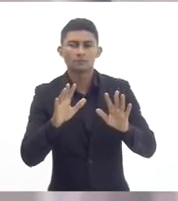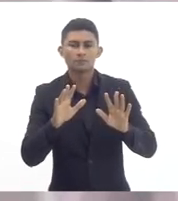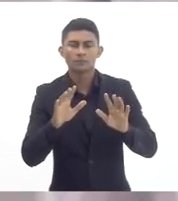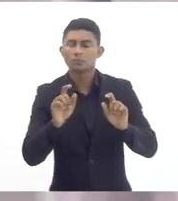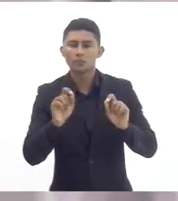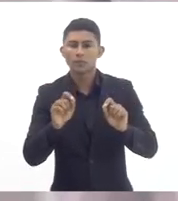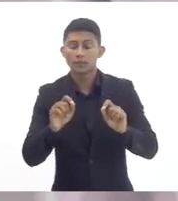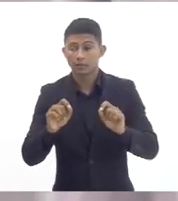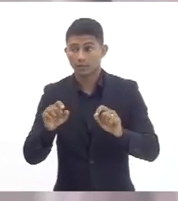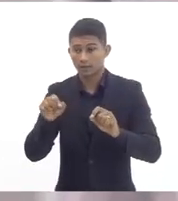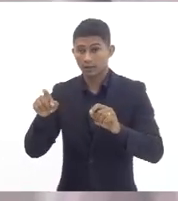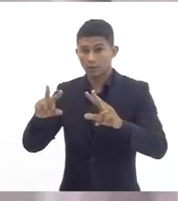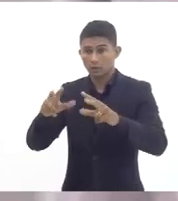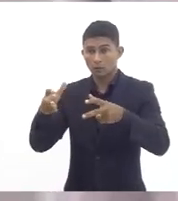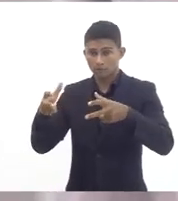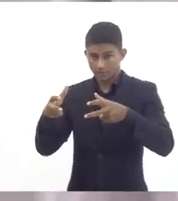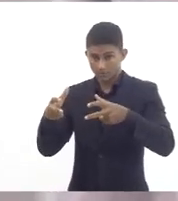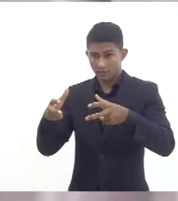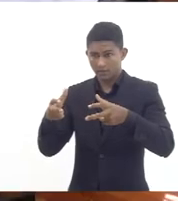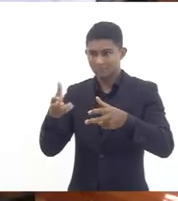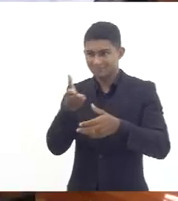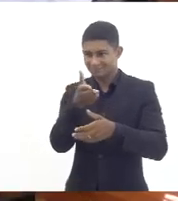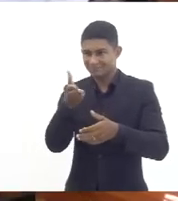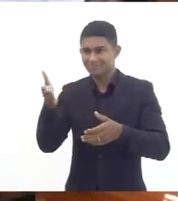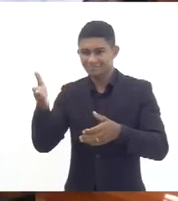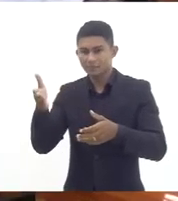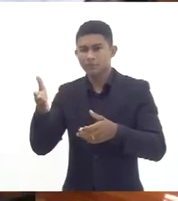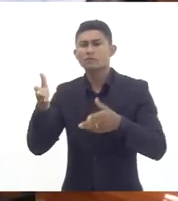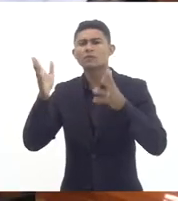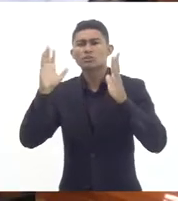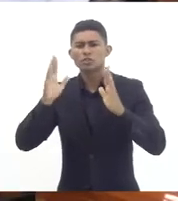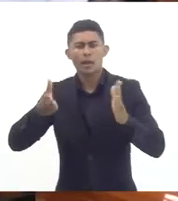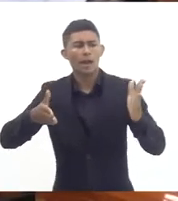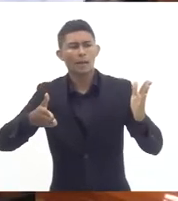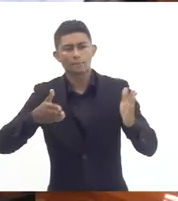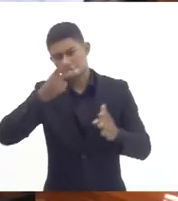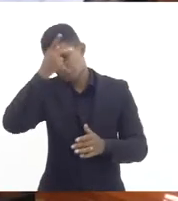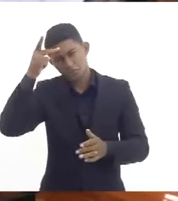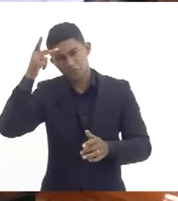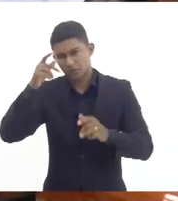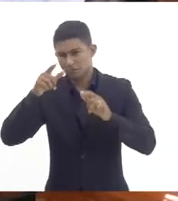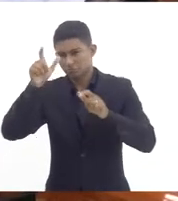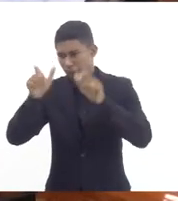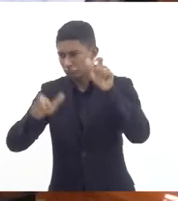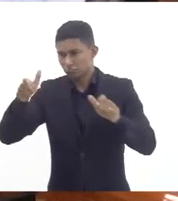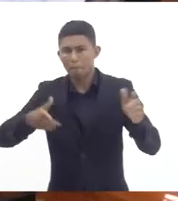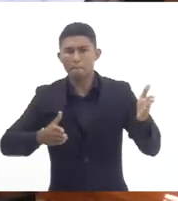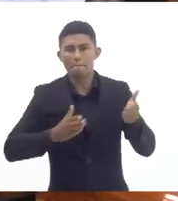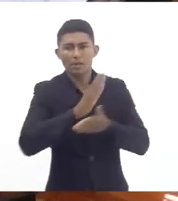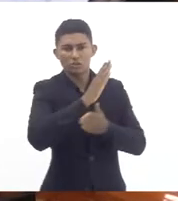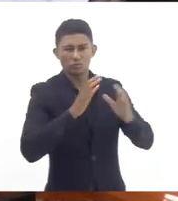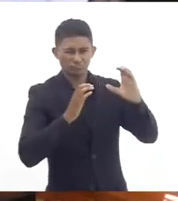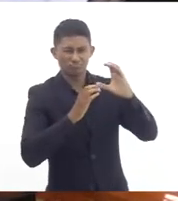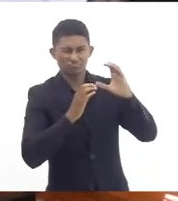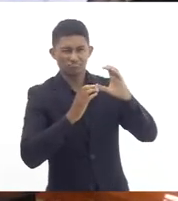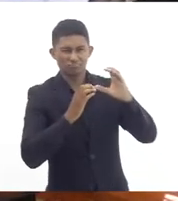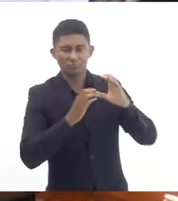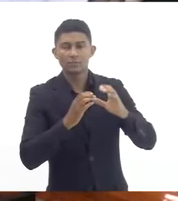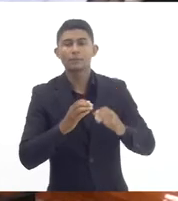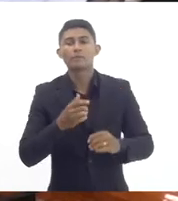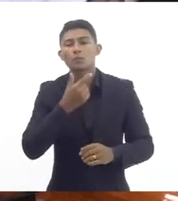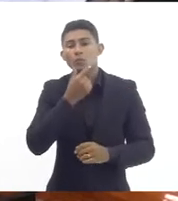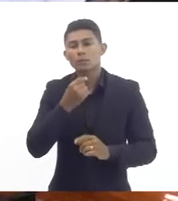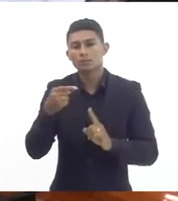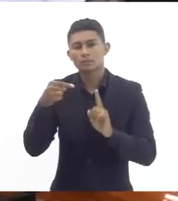aprovados no concurso da secretaria de estado de educação Bruno César bom dia obrigado pela presença obrigado